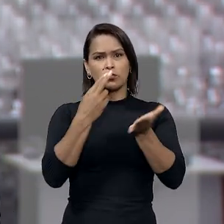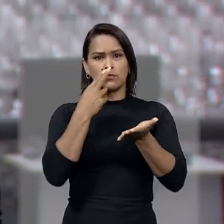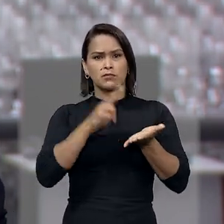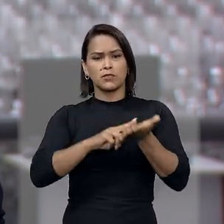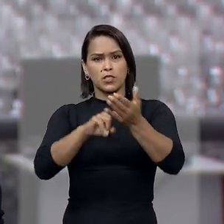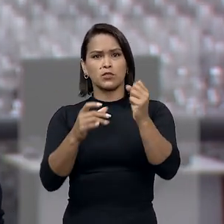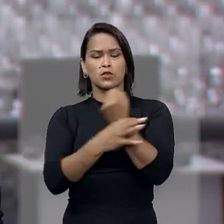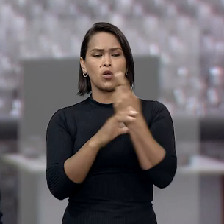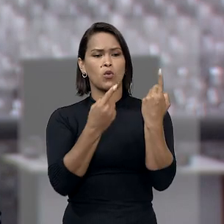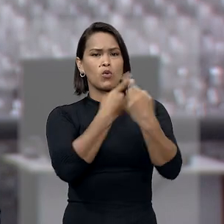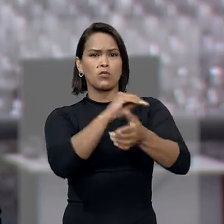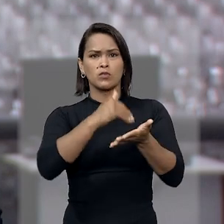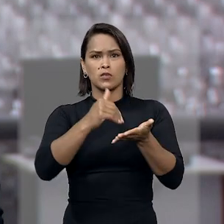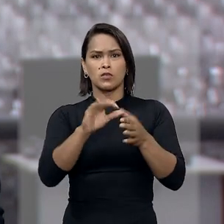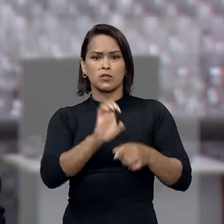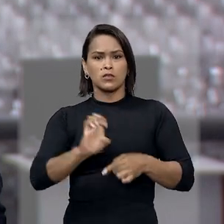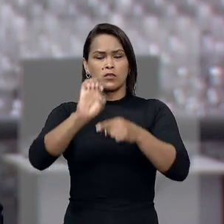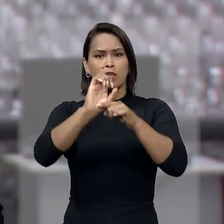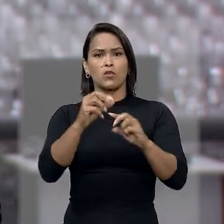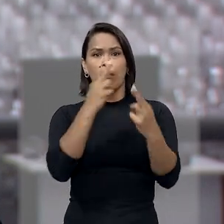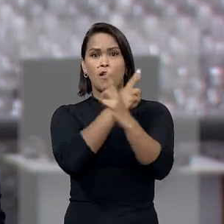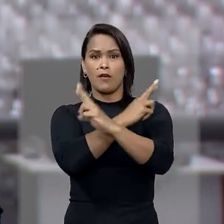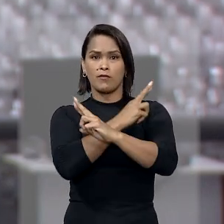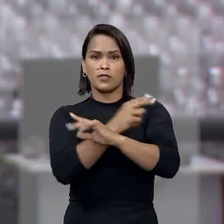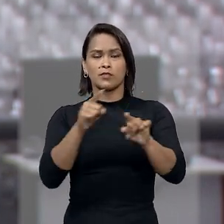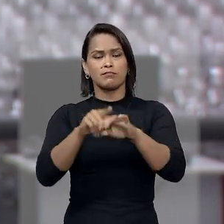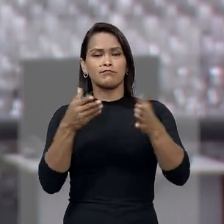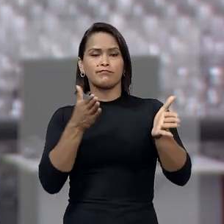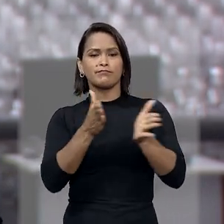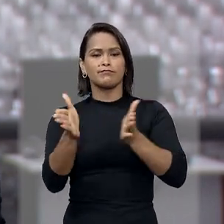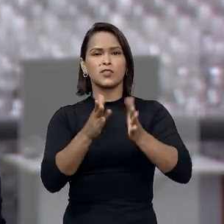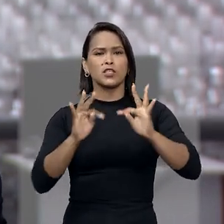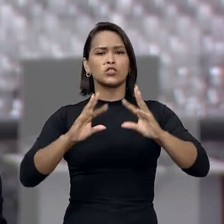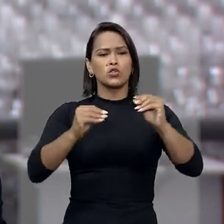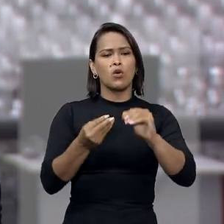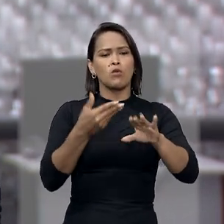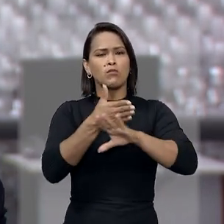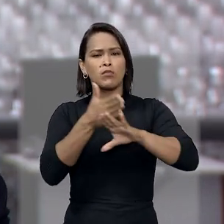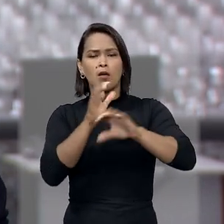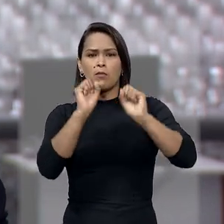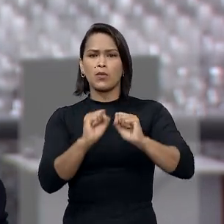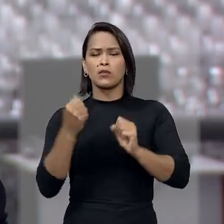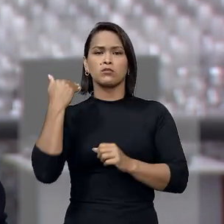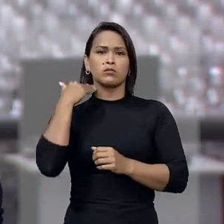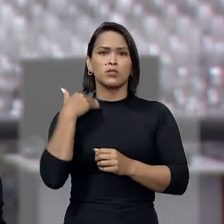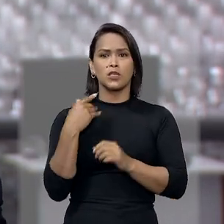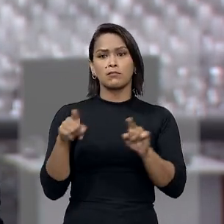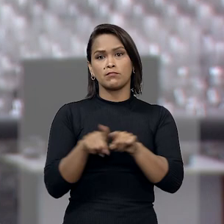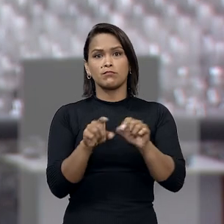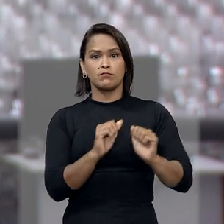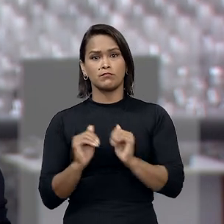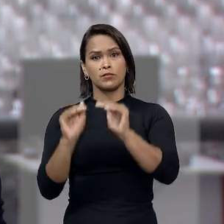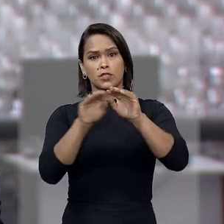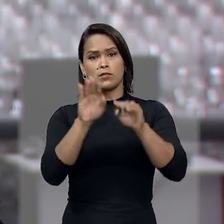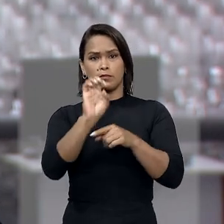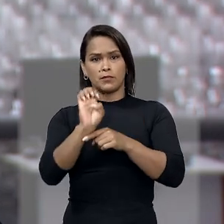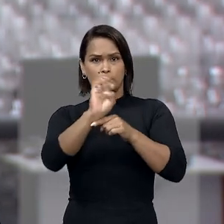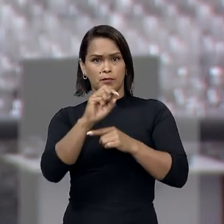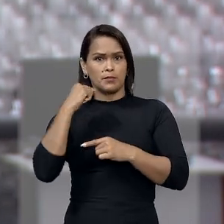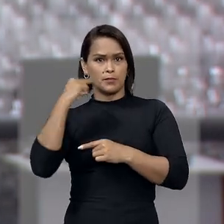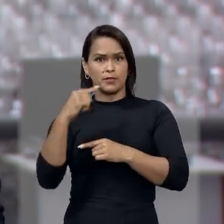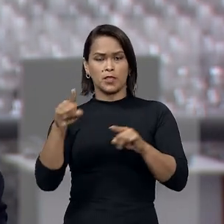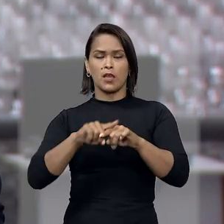contra o secretário estadual da Fazenda para ter acesso aos extratos bancários das contas correntes mantidas pelo Estado de Minas,